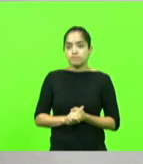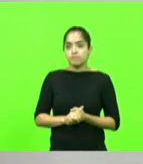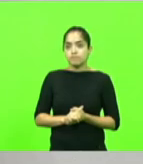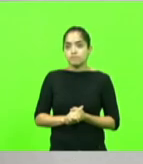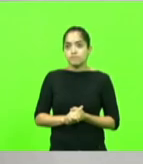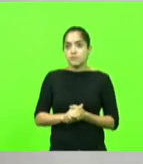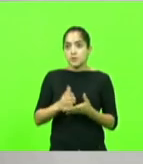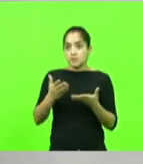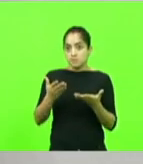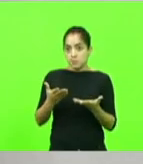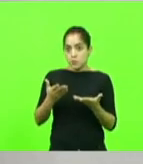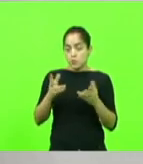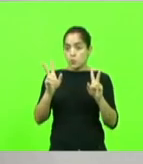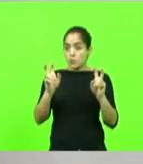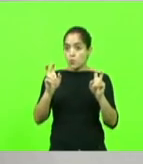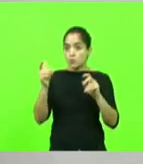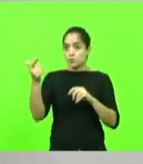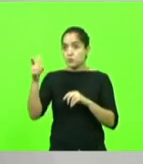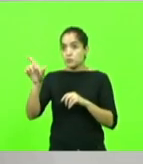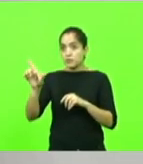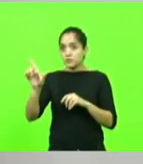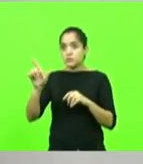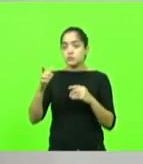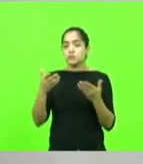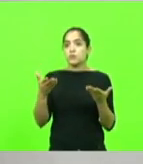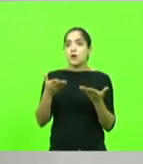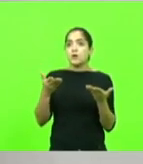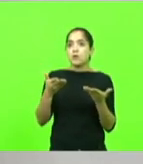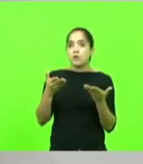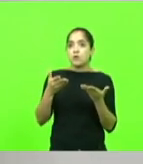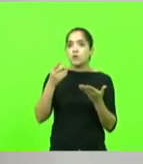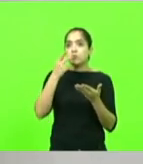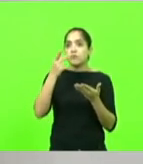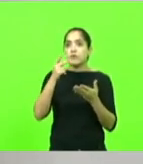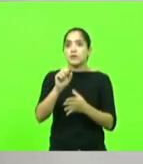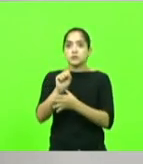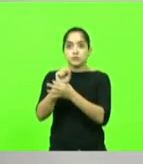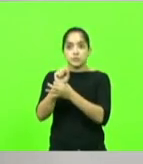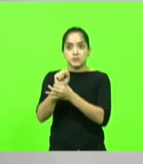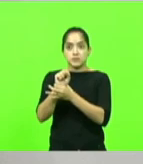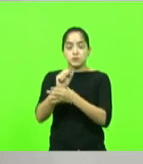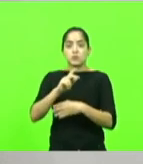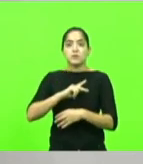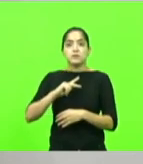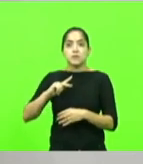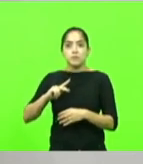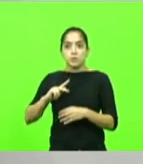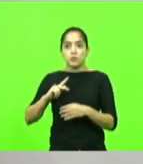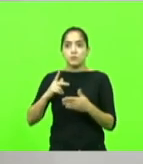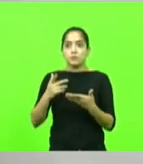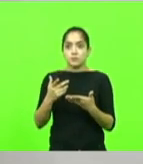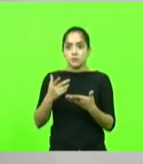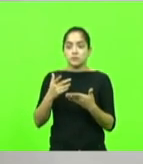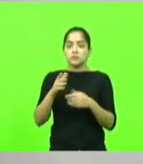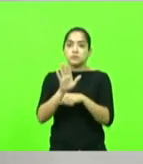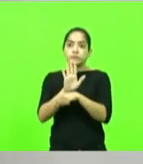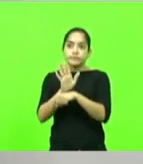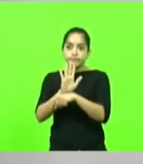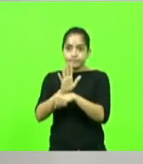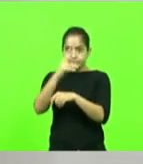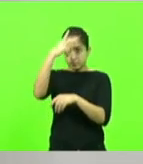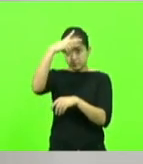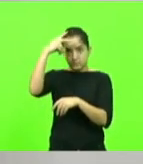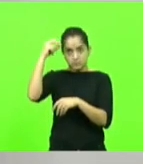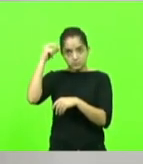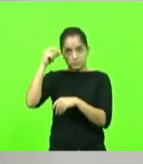Bom, mudando de assunto, gostaria de falar um pouquinho sobre segurança pública, sobre um vídeo do prefeito da cidade